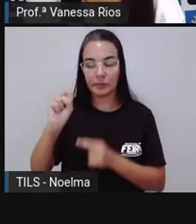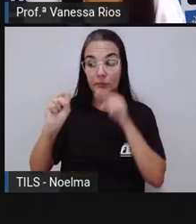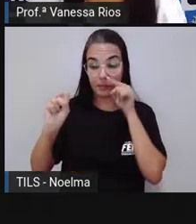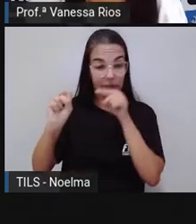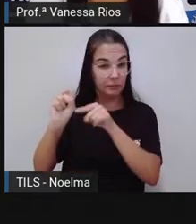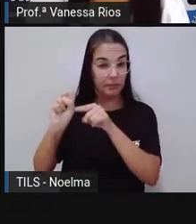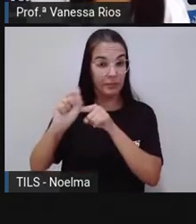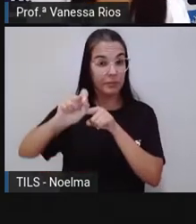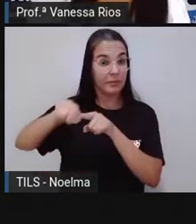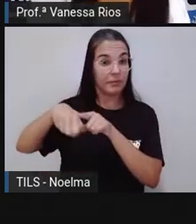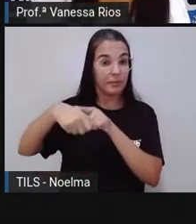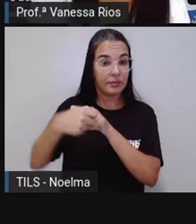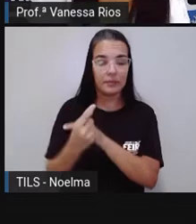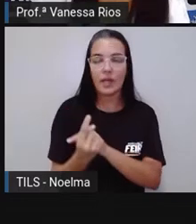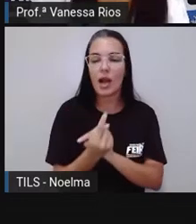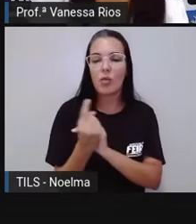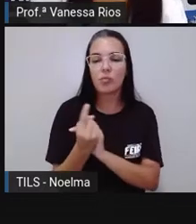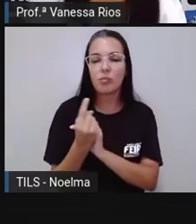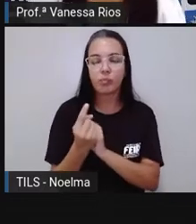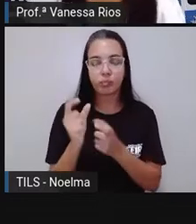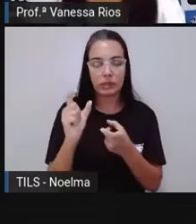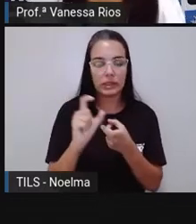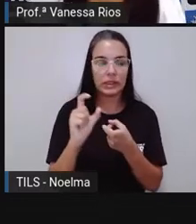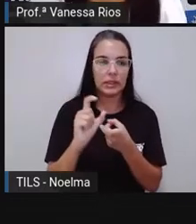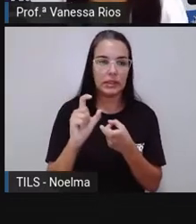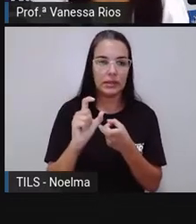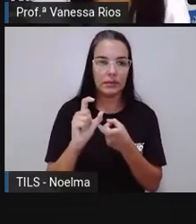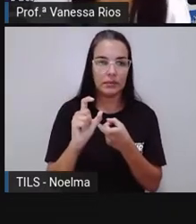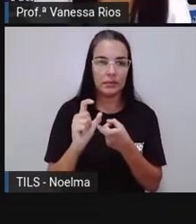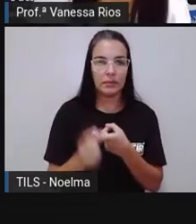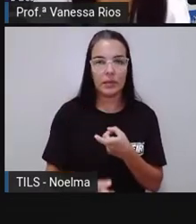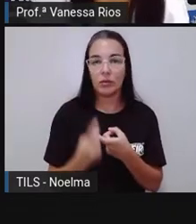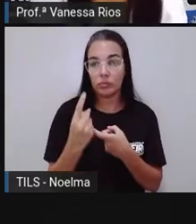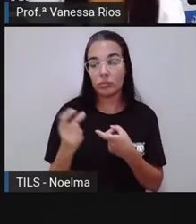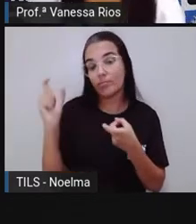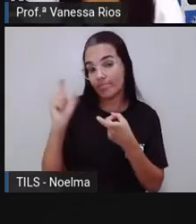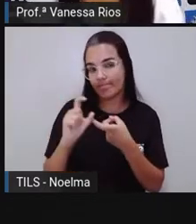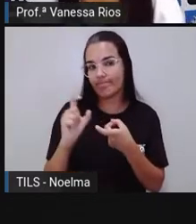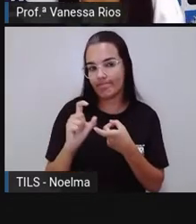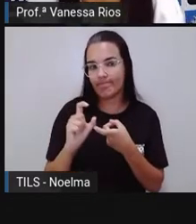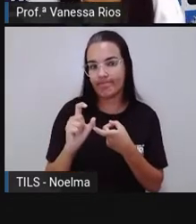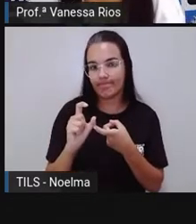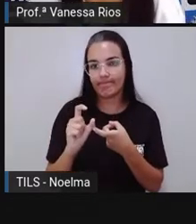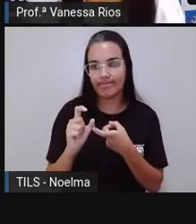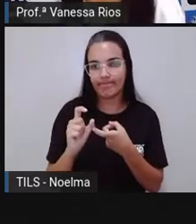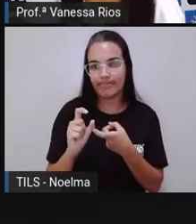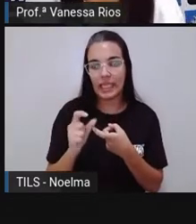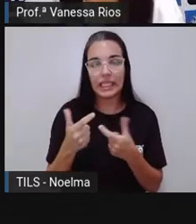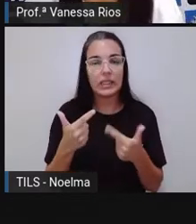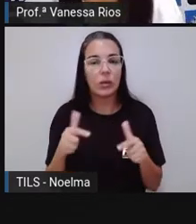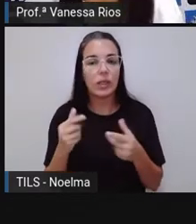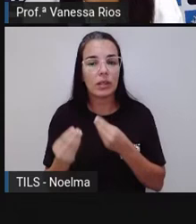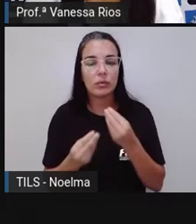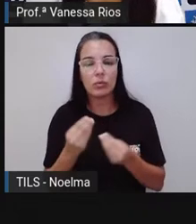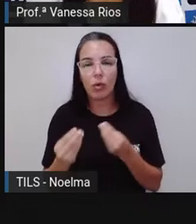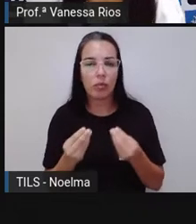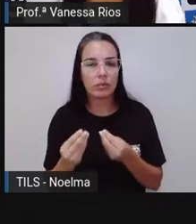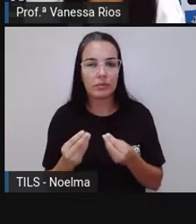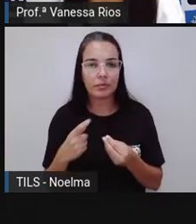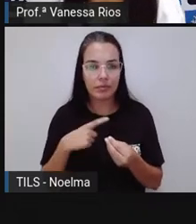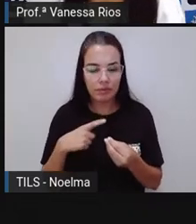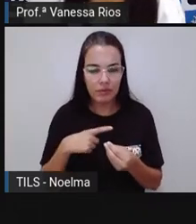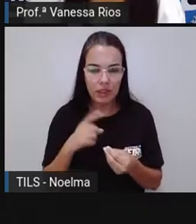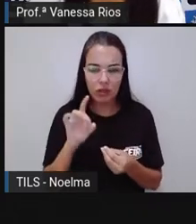Estes aí não são pacificados, não é? Em oxítona, paroxítona, nem proparoxítona, porque se referem às palavras